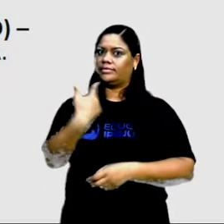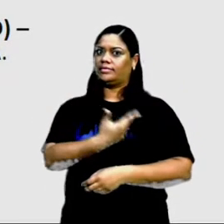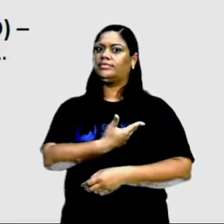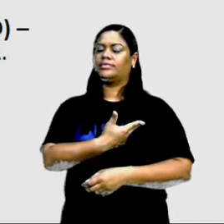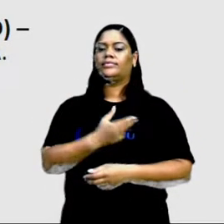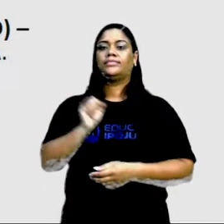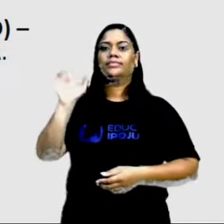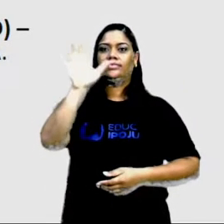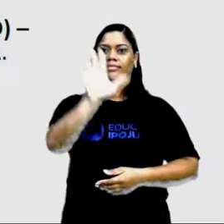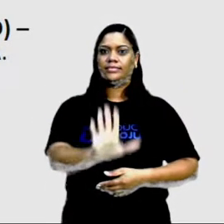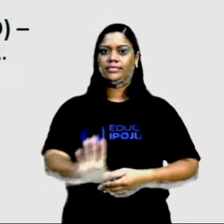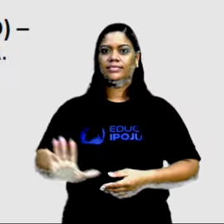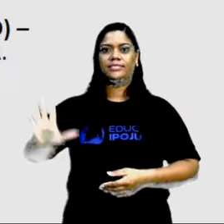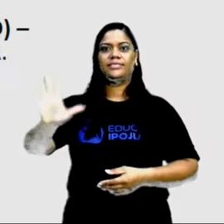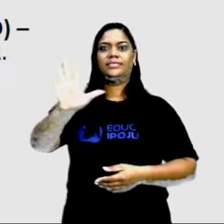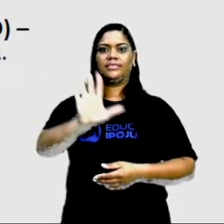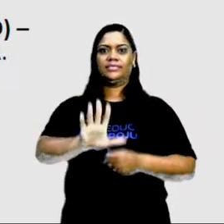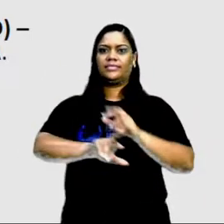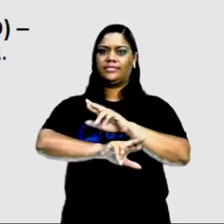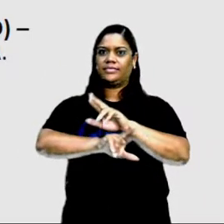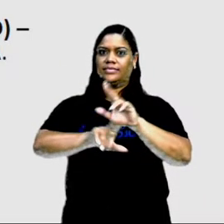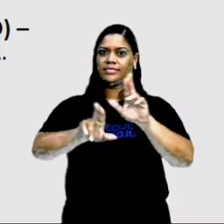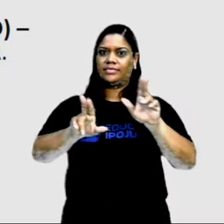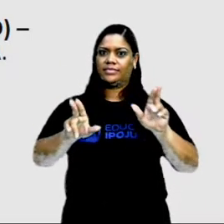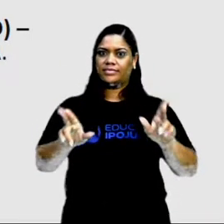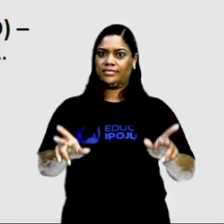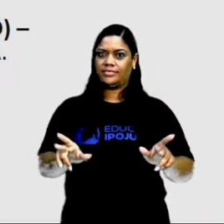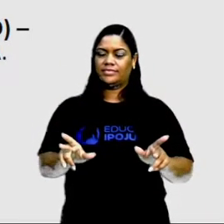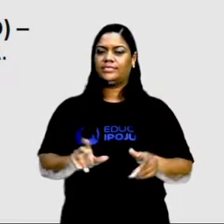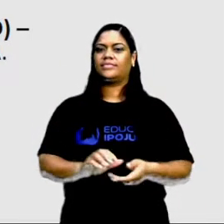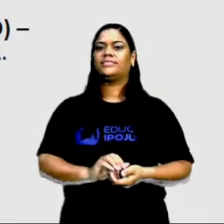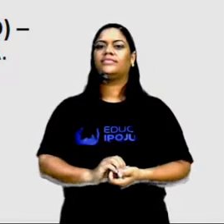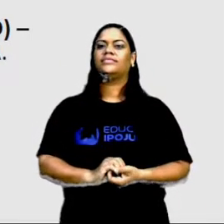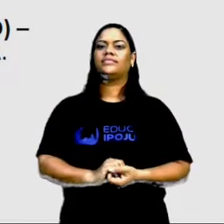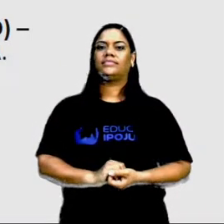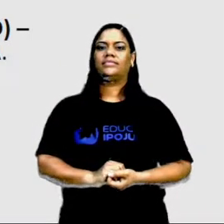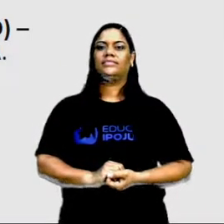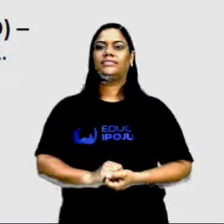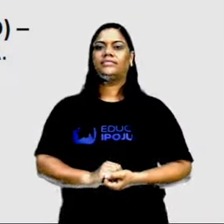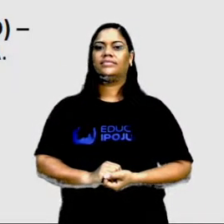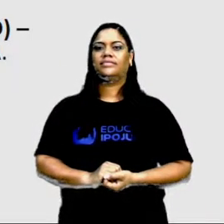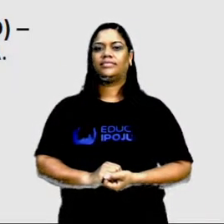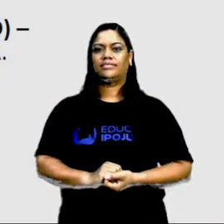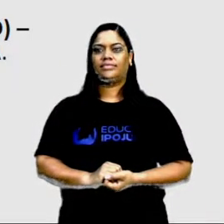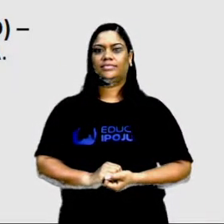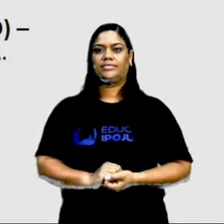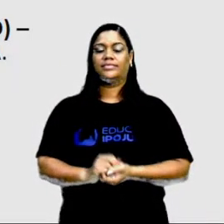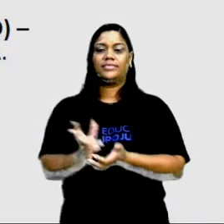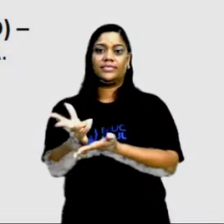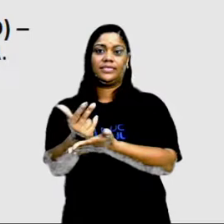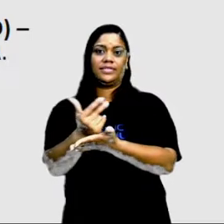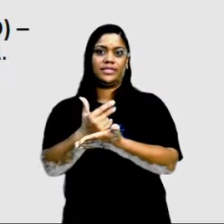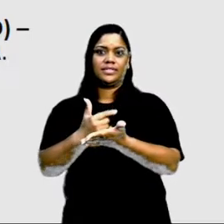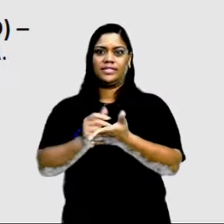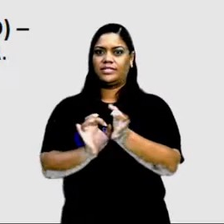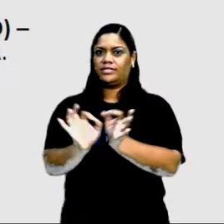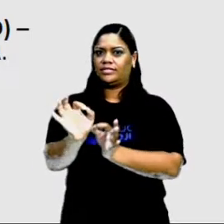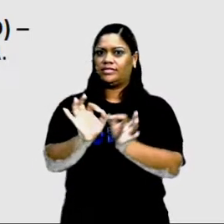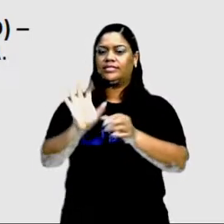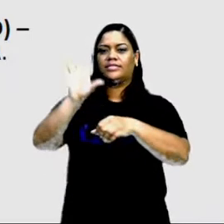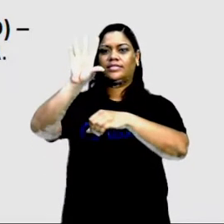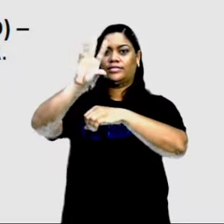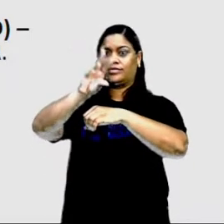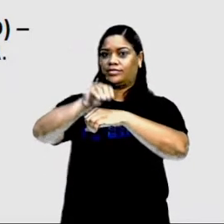imagens, elas diversificam, por diversificam, quase não sai, entre desenhos, montagens,